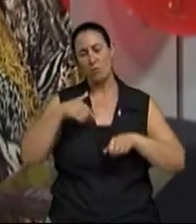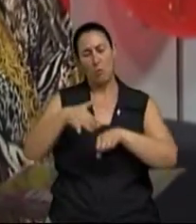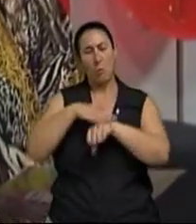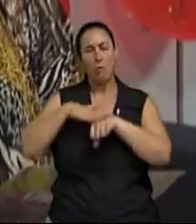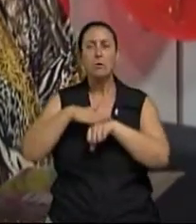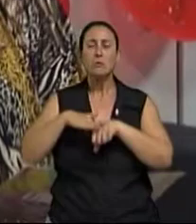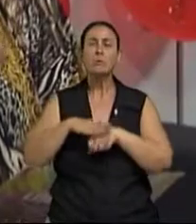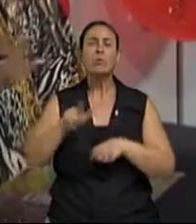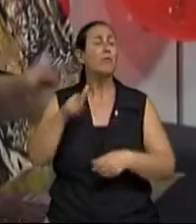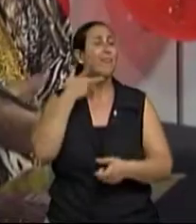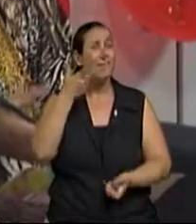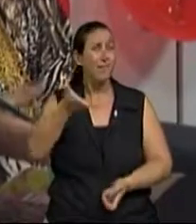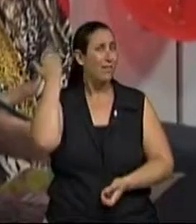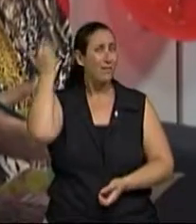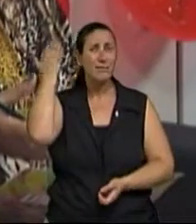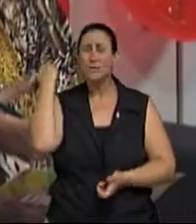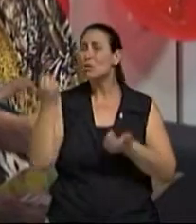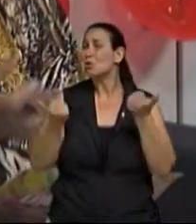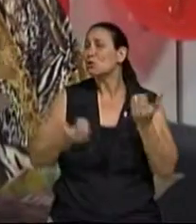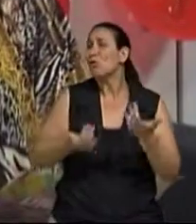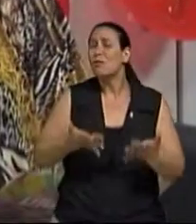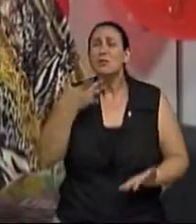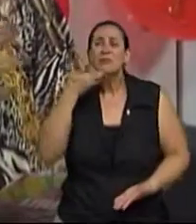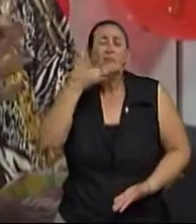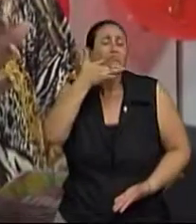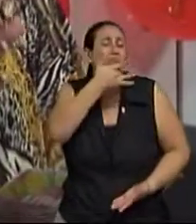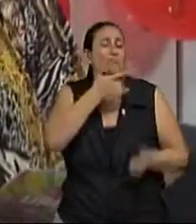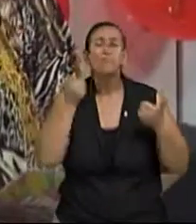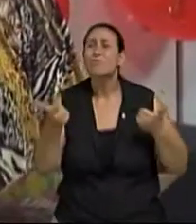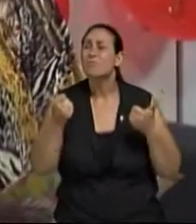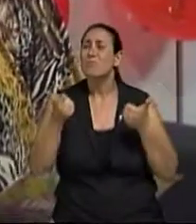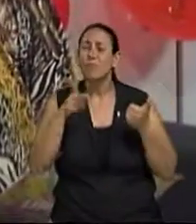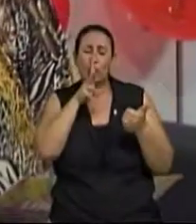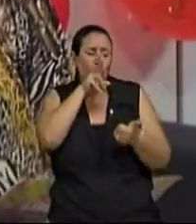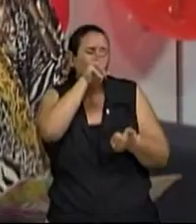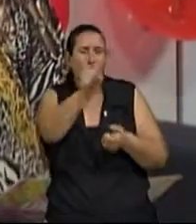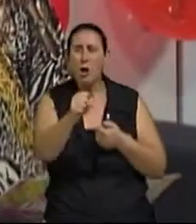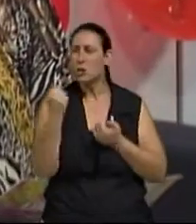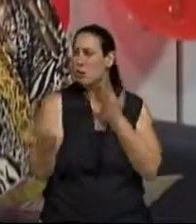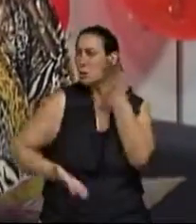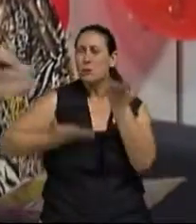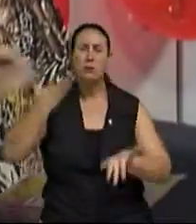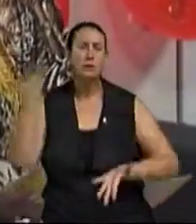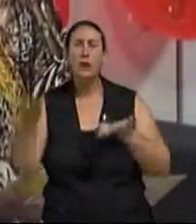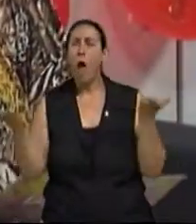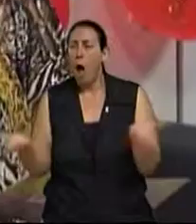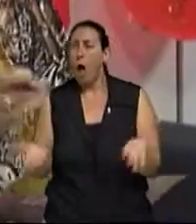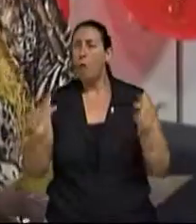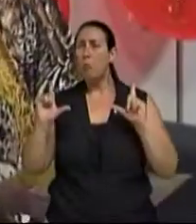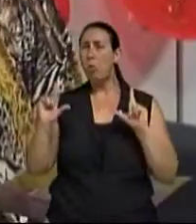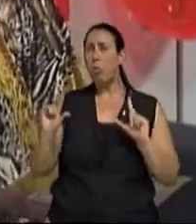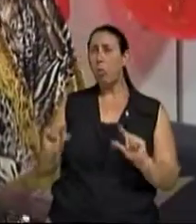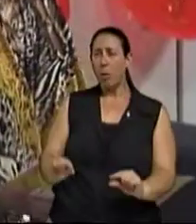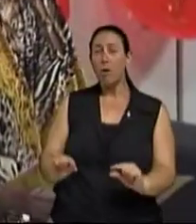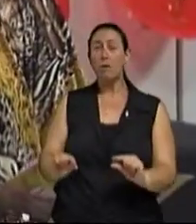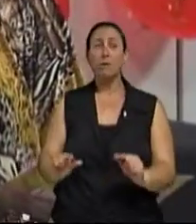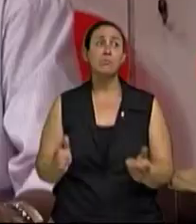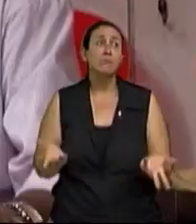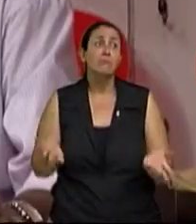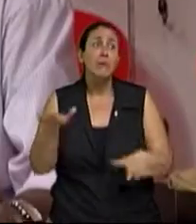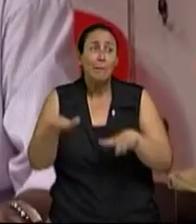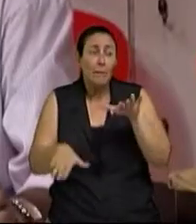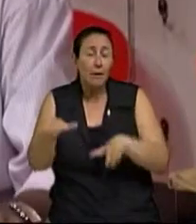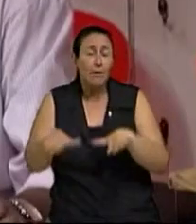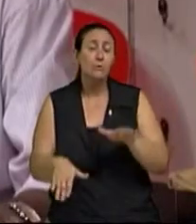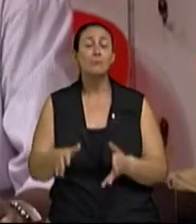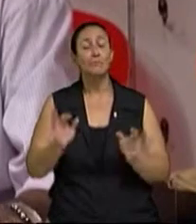era tão intenso quando a gente era jovem. Depende do olhar do que é a intensidade. Para que é a intensidade? Exato. E